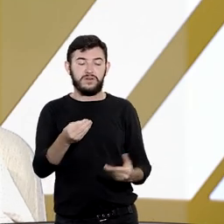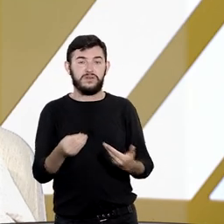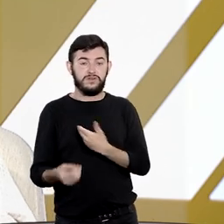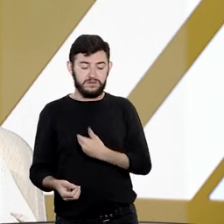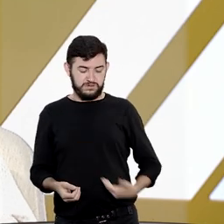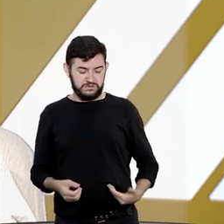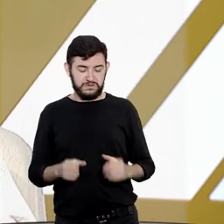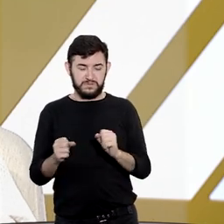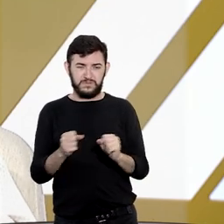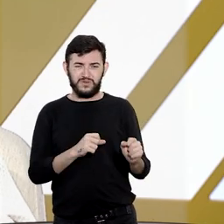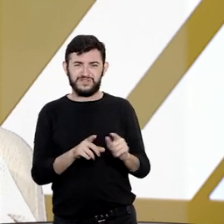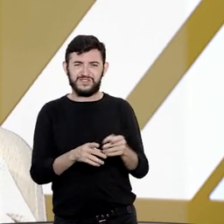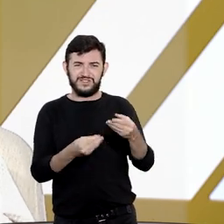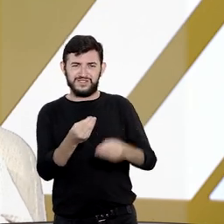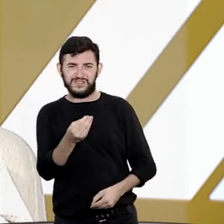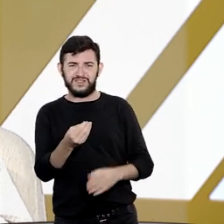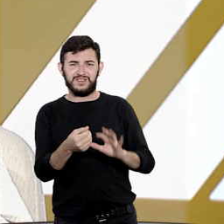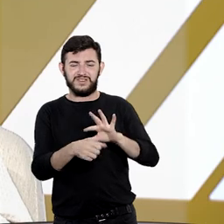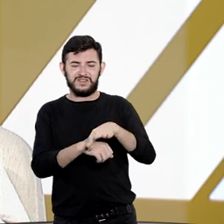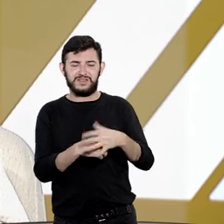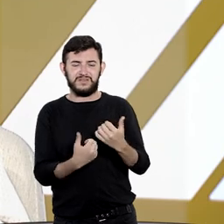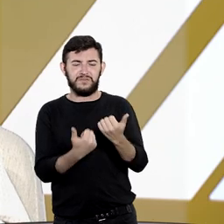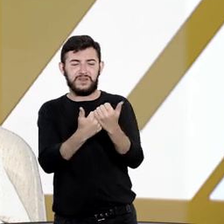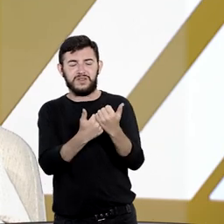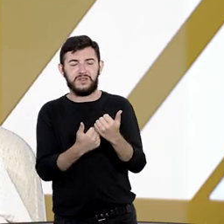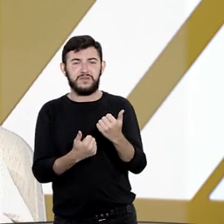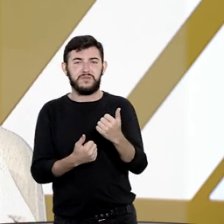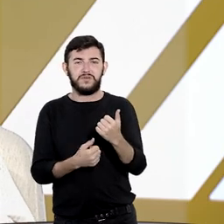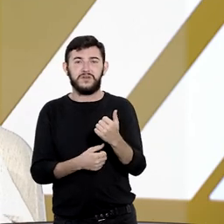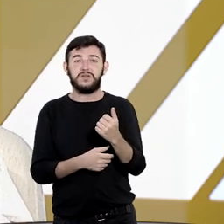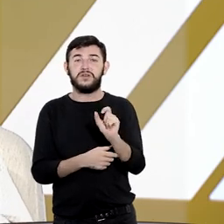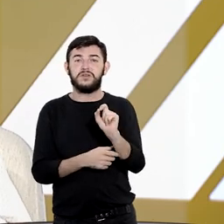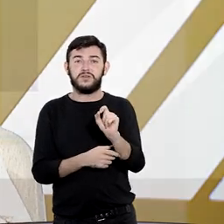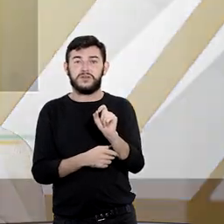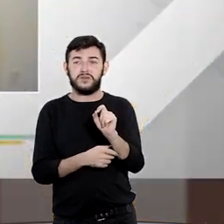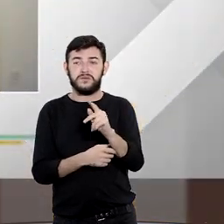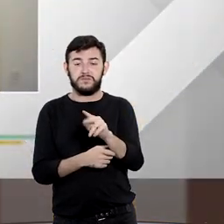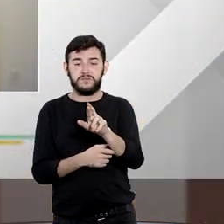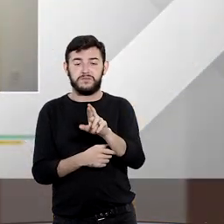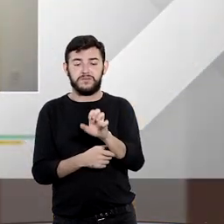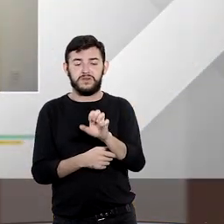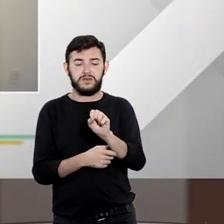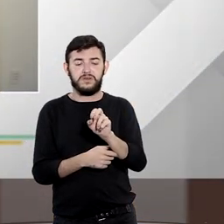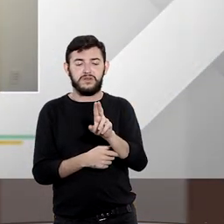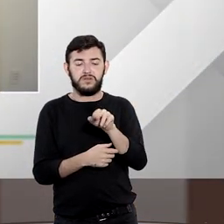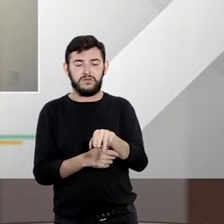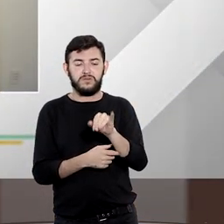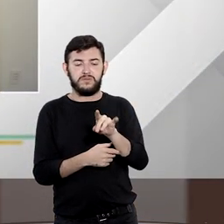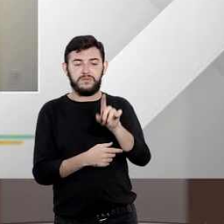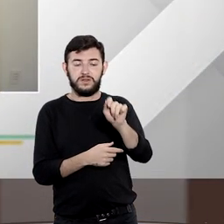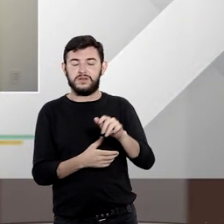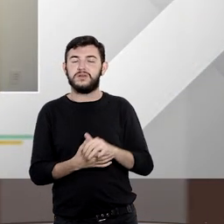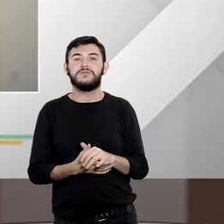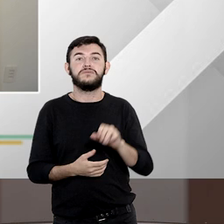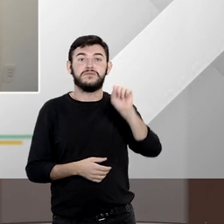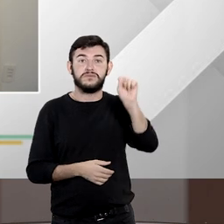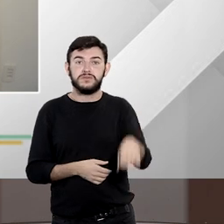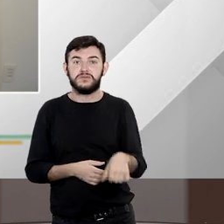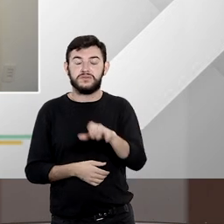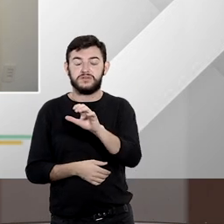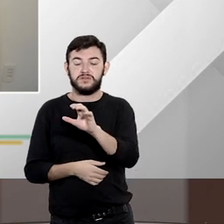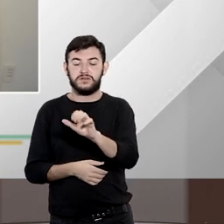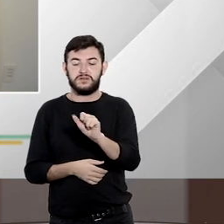de lesividade do patrimônio irreipsa ou seja presumida sim sim nos casos da